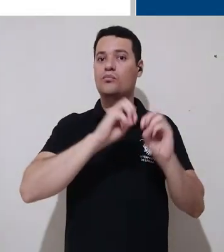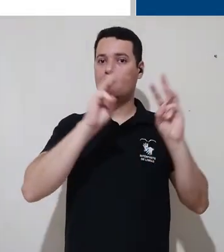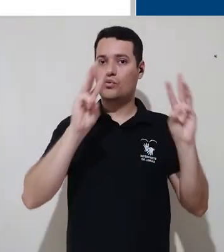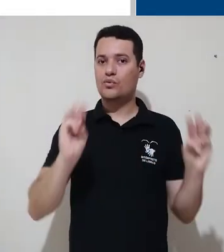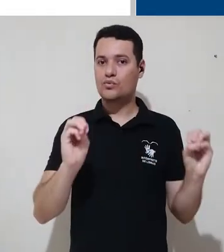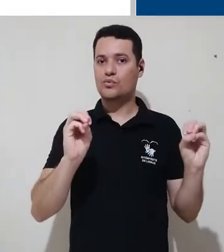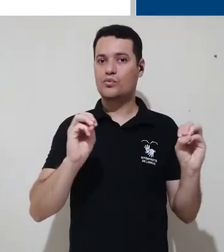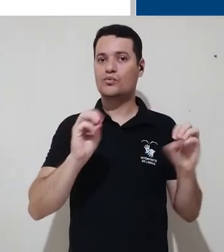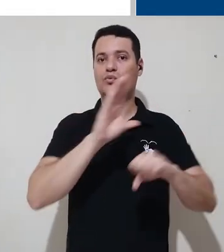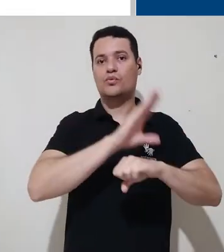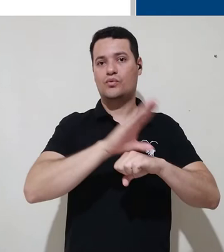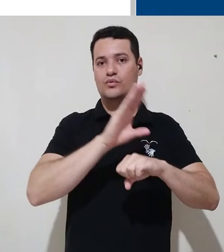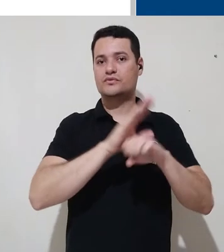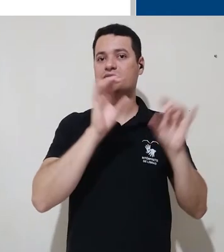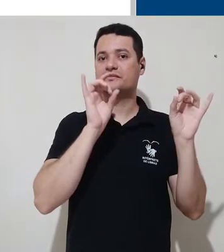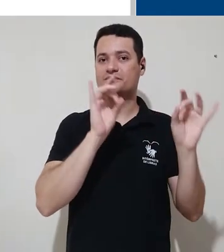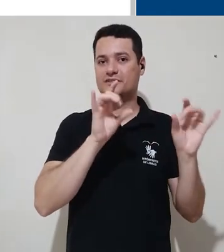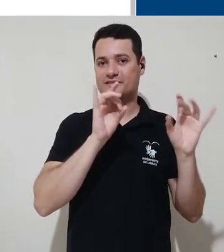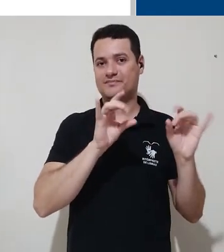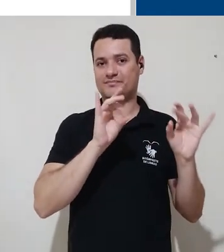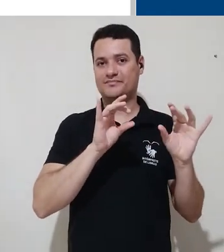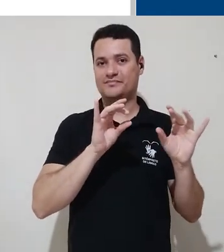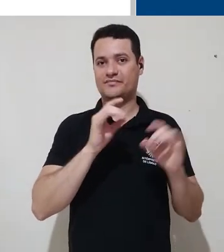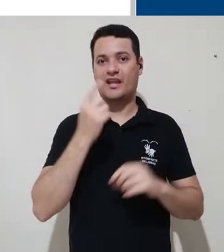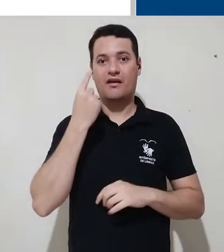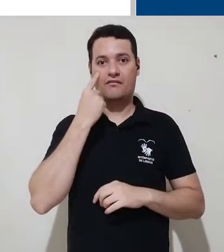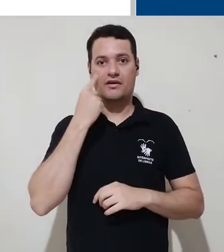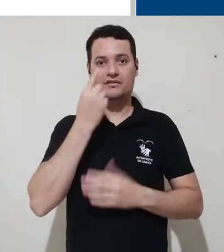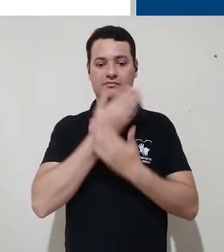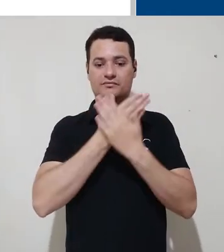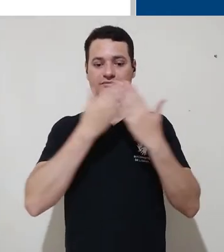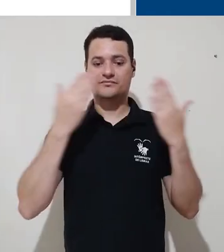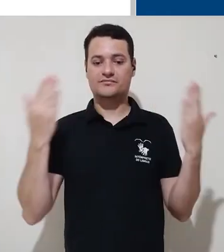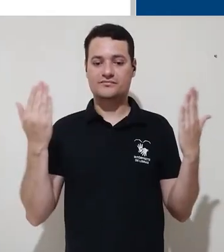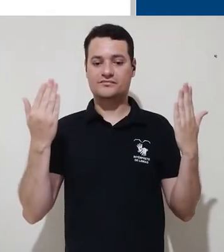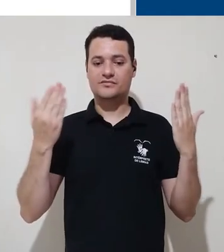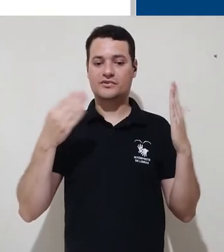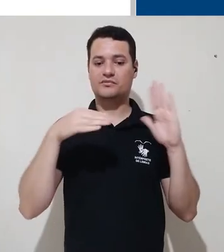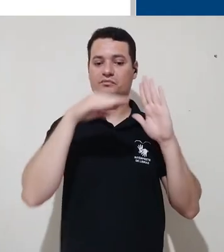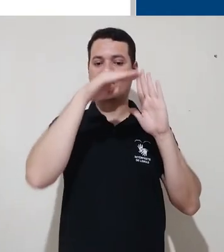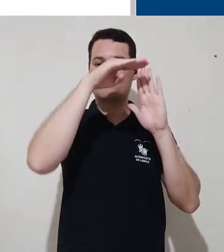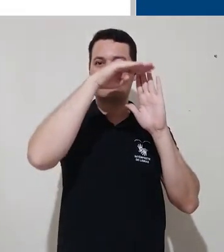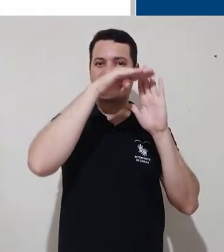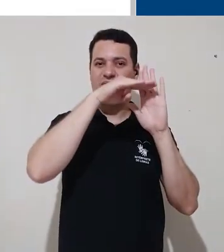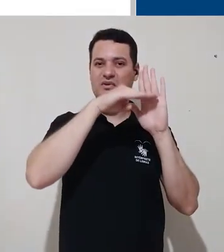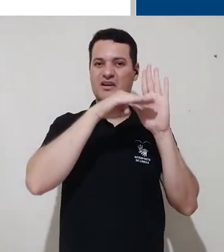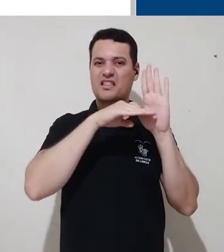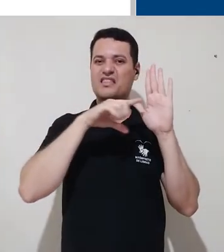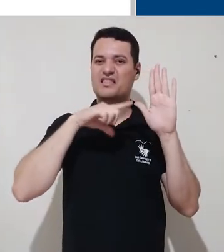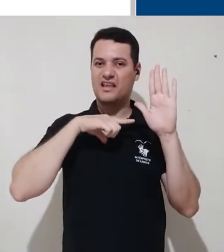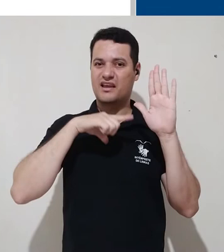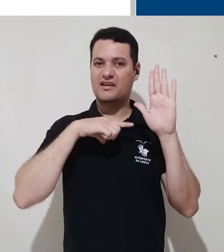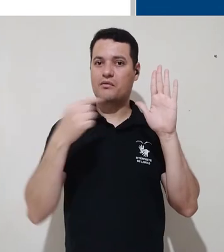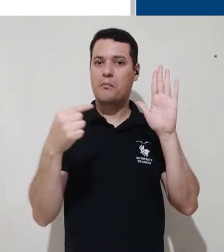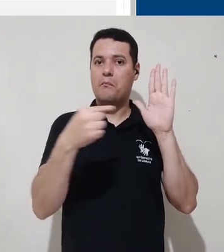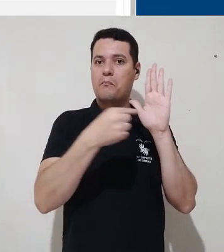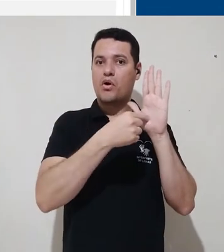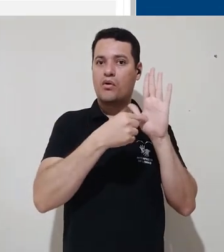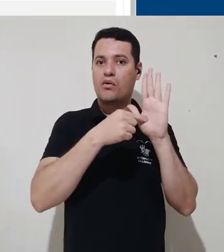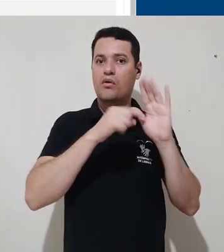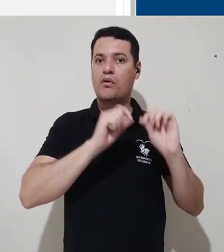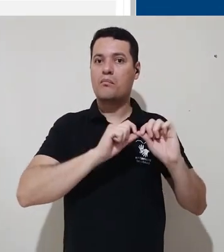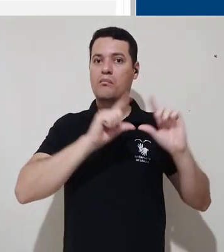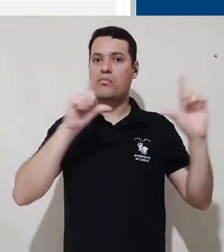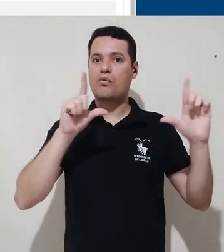especialização e aperfeiçoamento. Aqui, nós podemos, por exemplo, entrar em categorias